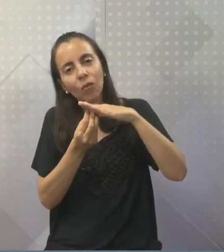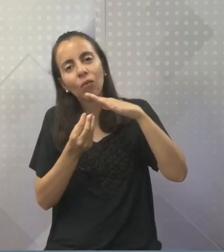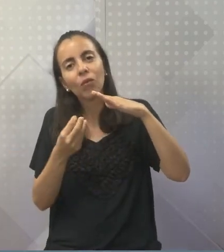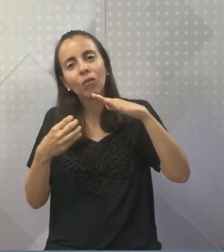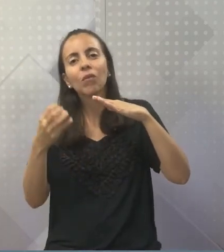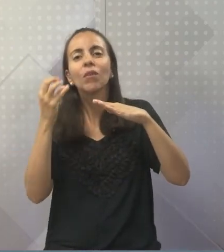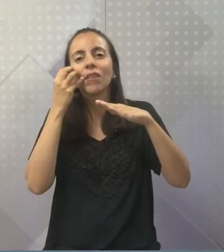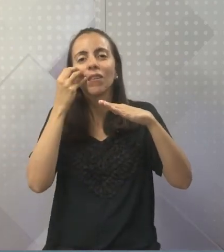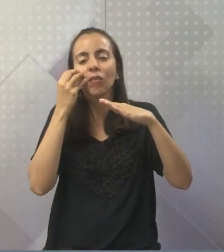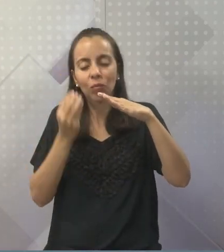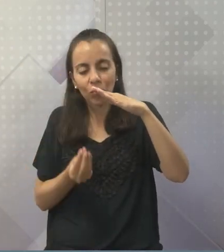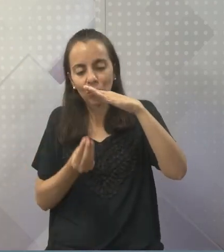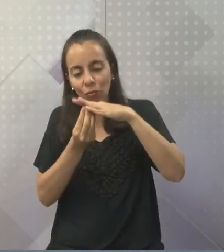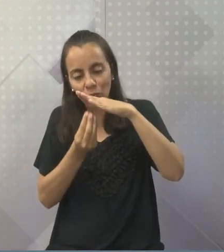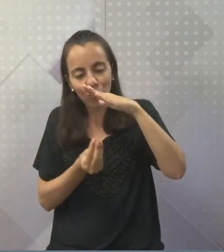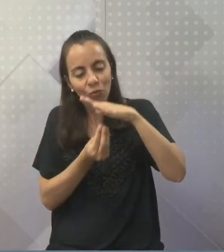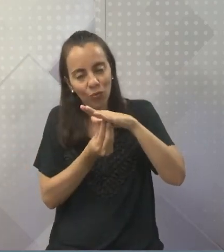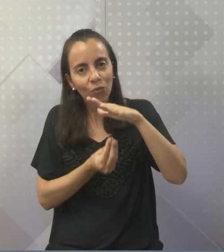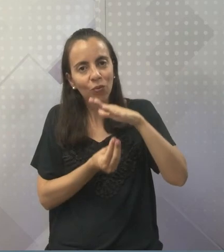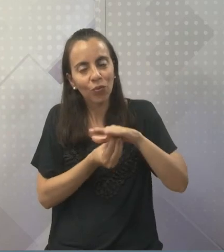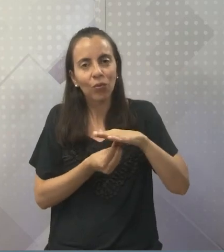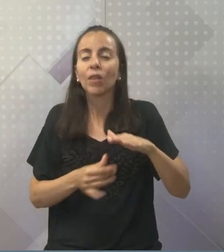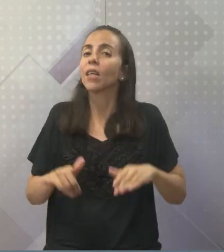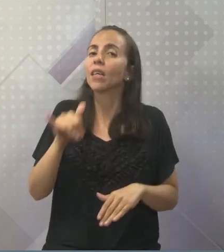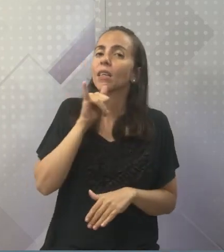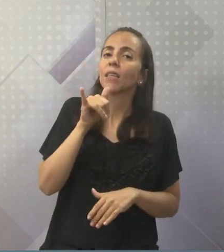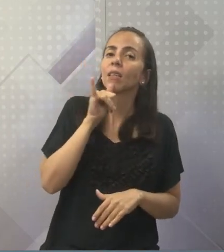o golfinho vive na água, é um mamífero.